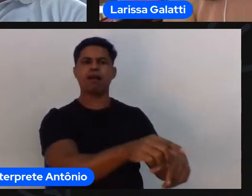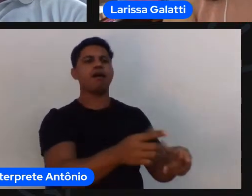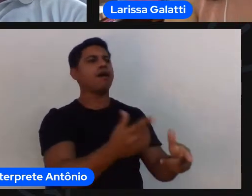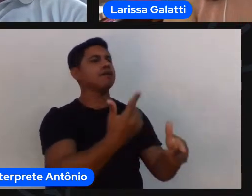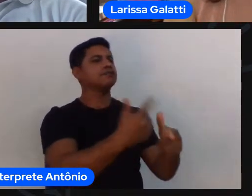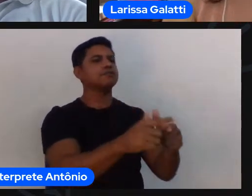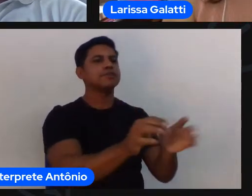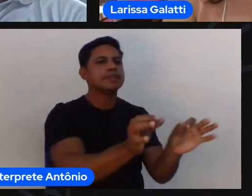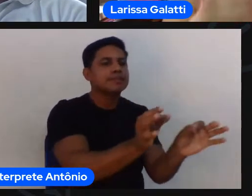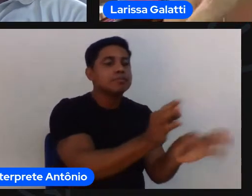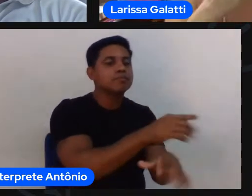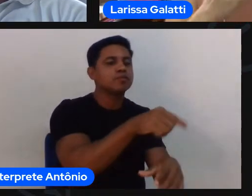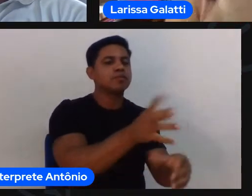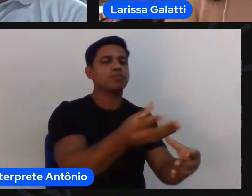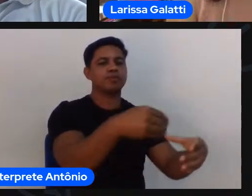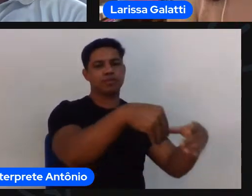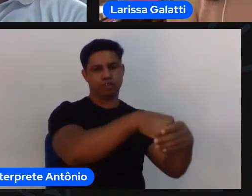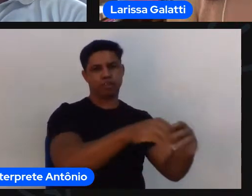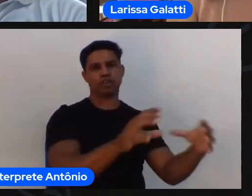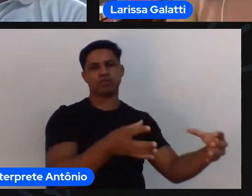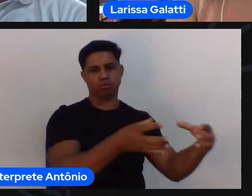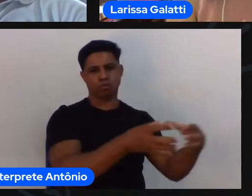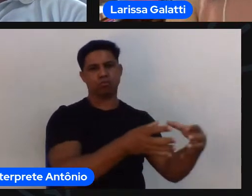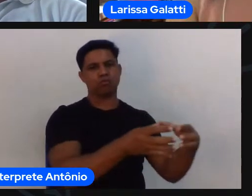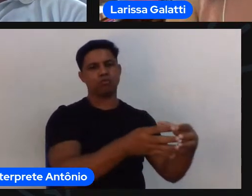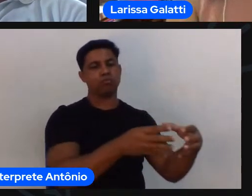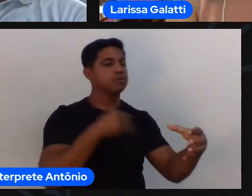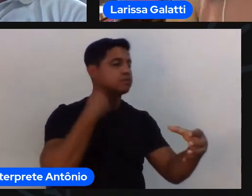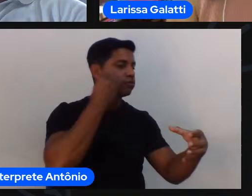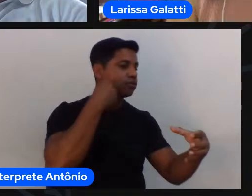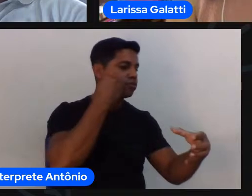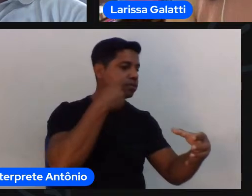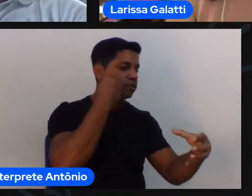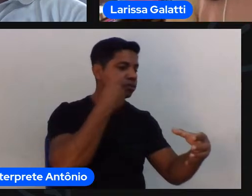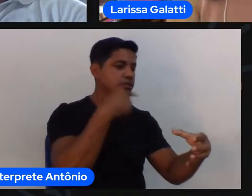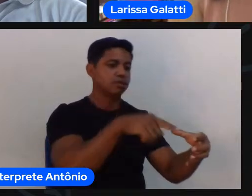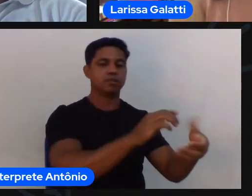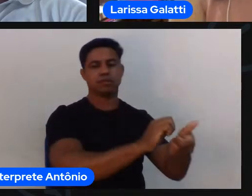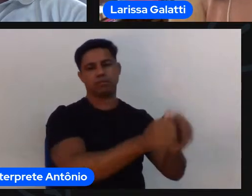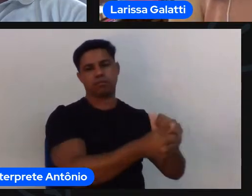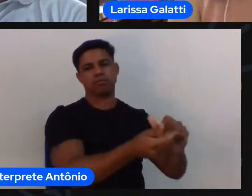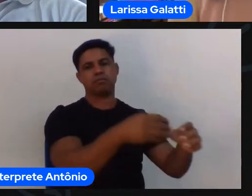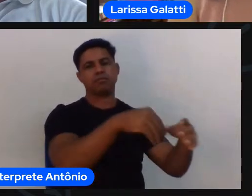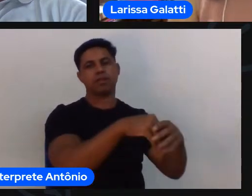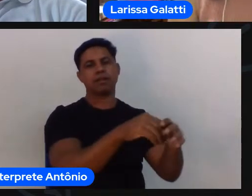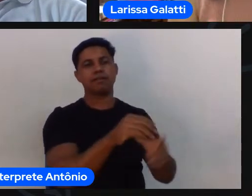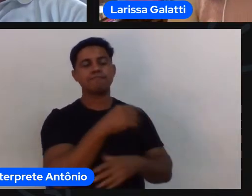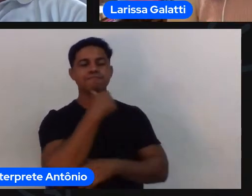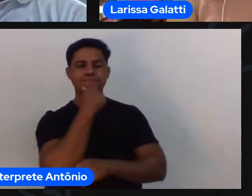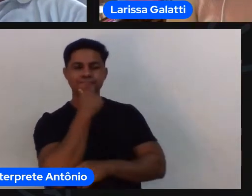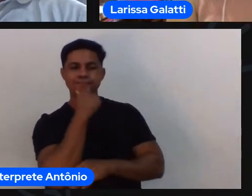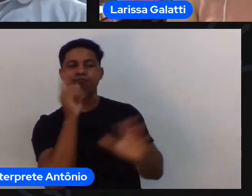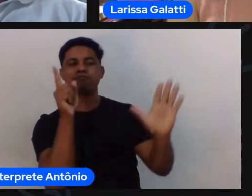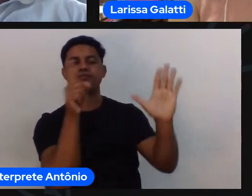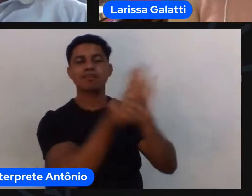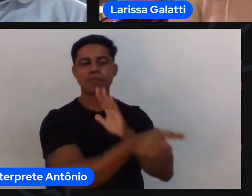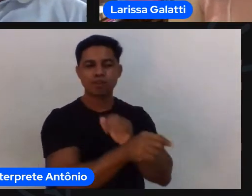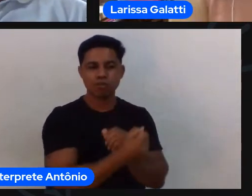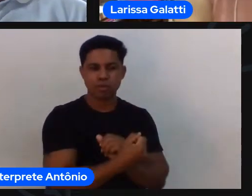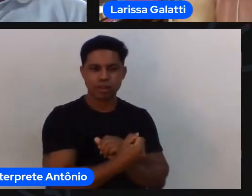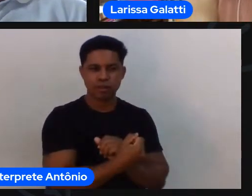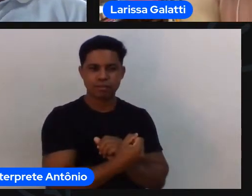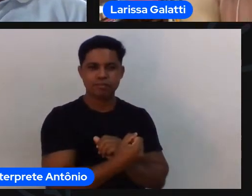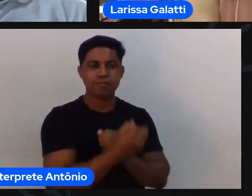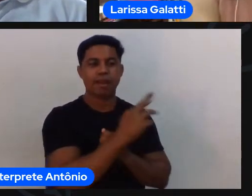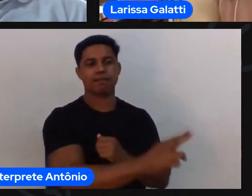olha para essa experiência esportiva e vai sugerir que a gente vá perguntando ao invés de dar respostas para a criança então se ela fez um